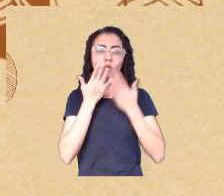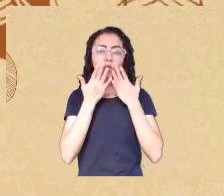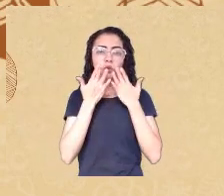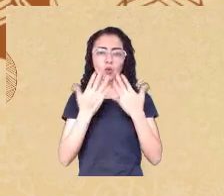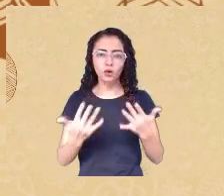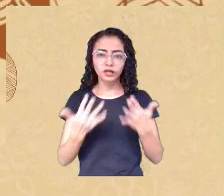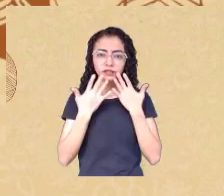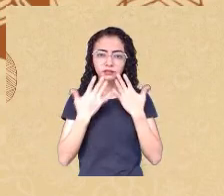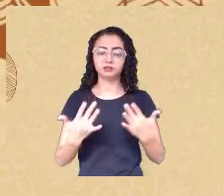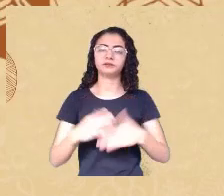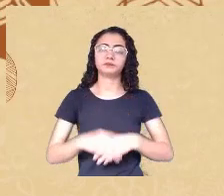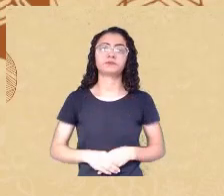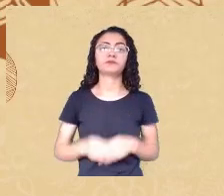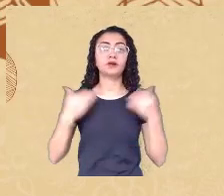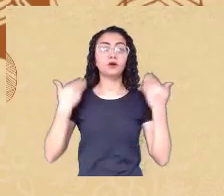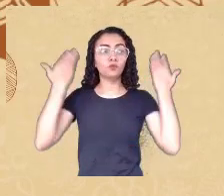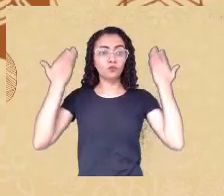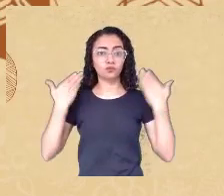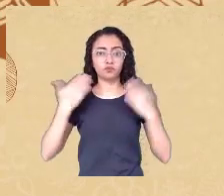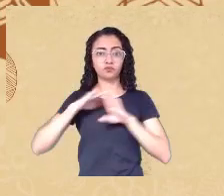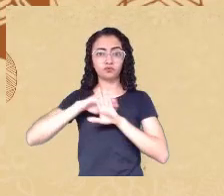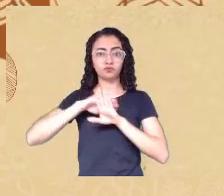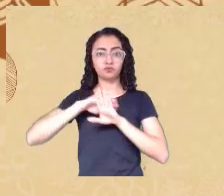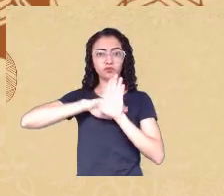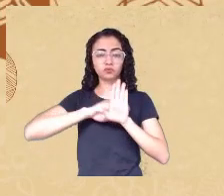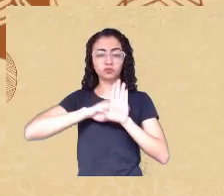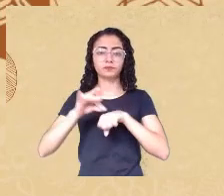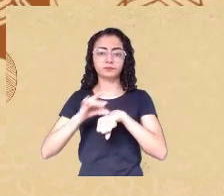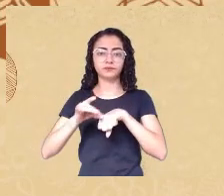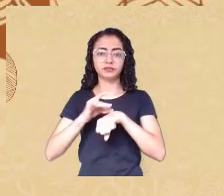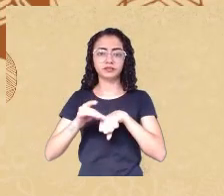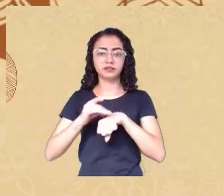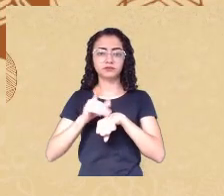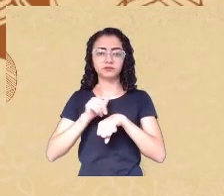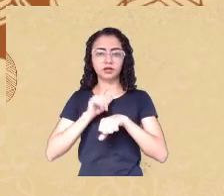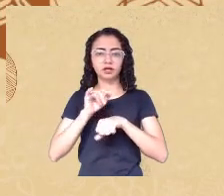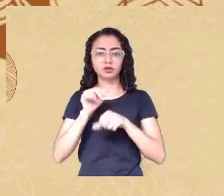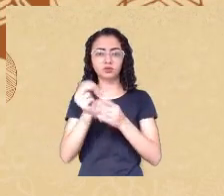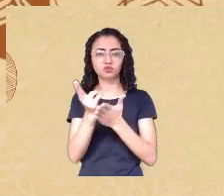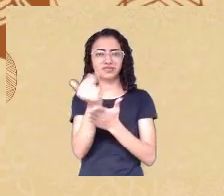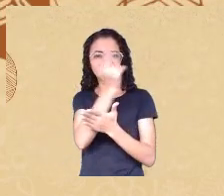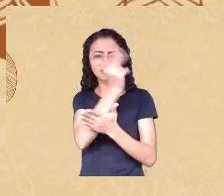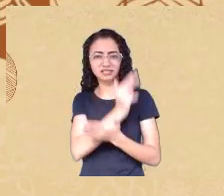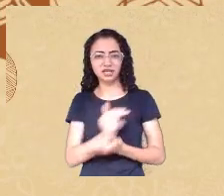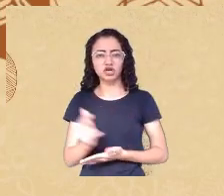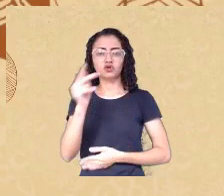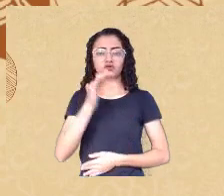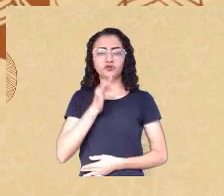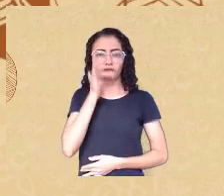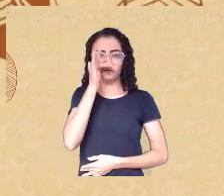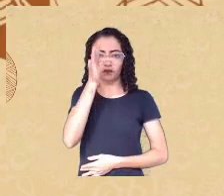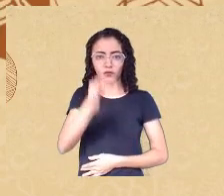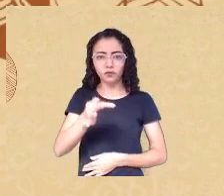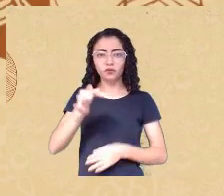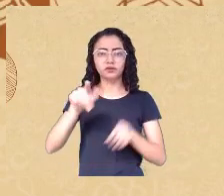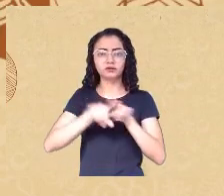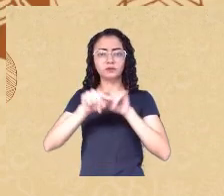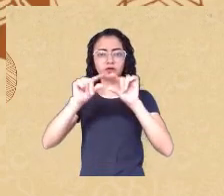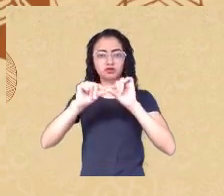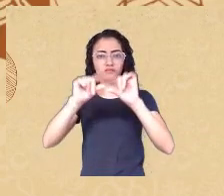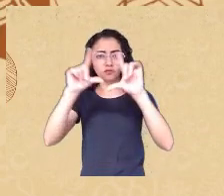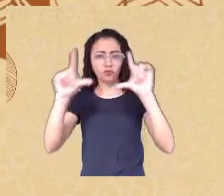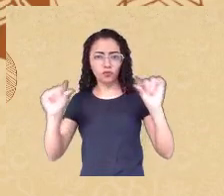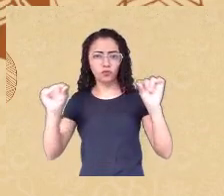preto, mas ela tem uns desenhos de flores, milfônias, são desenhos